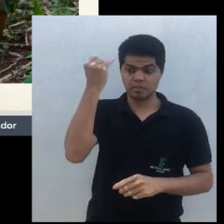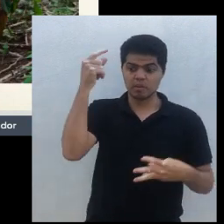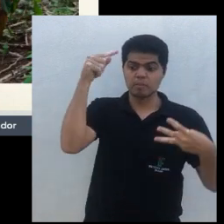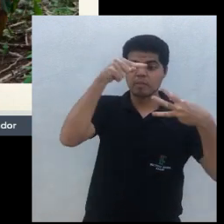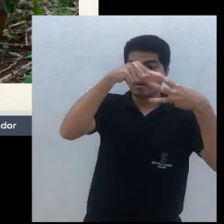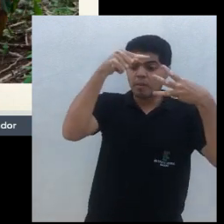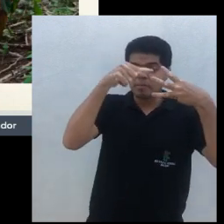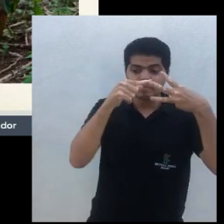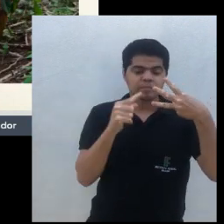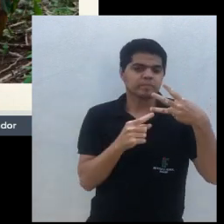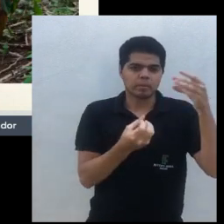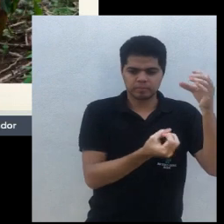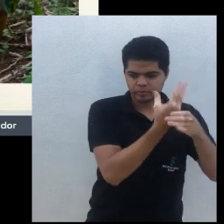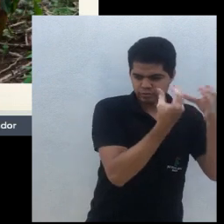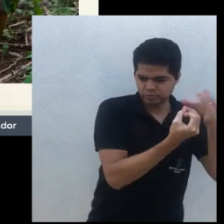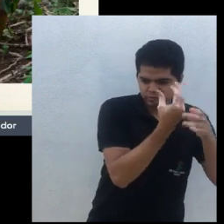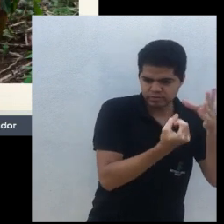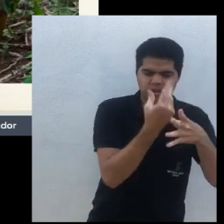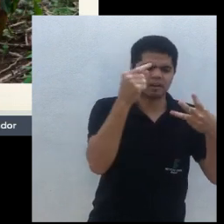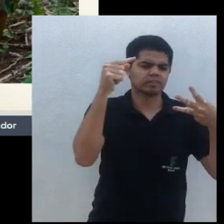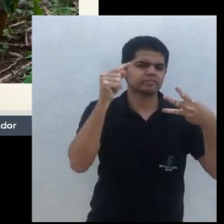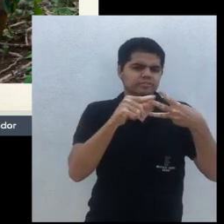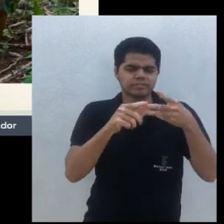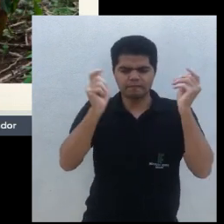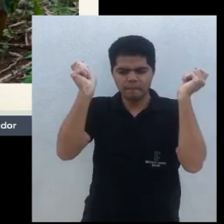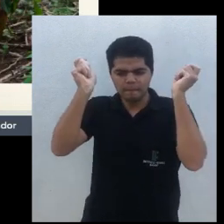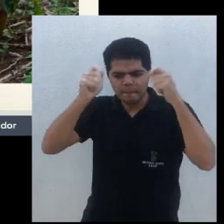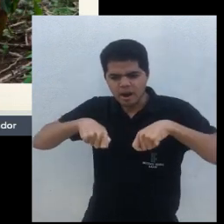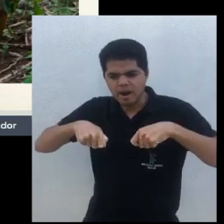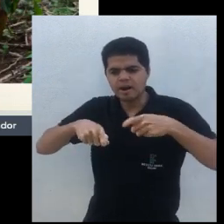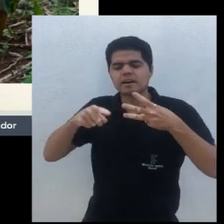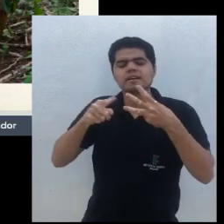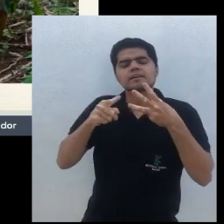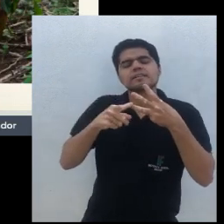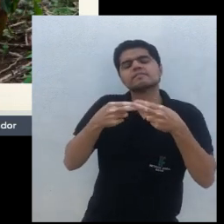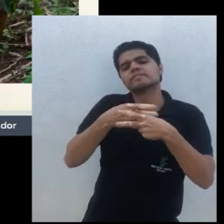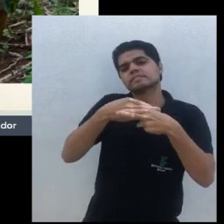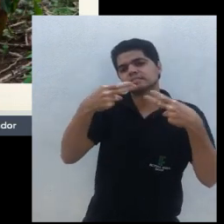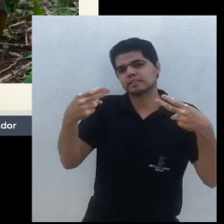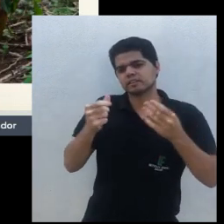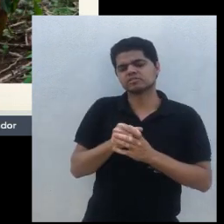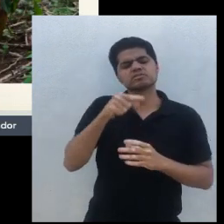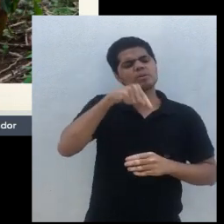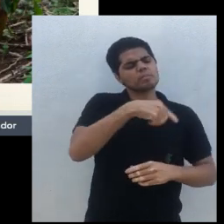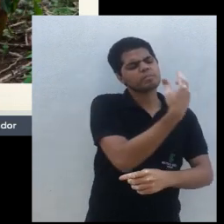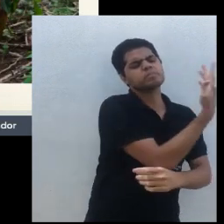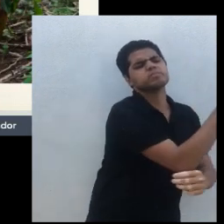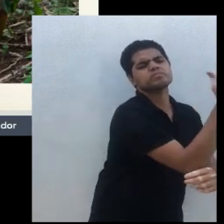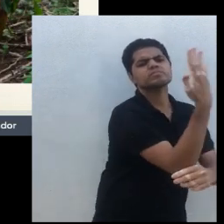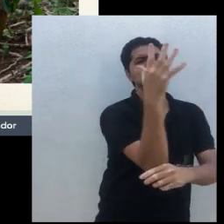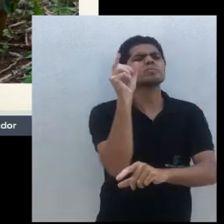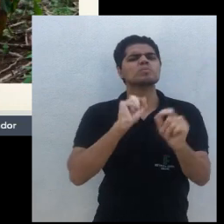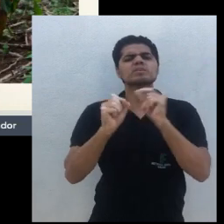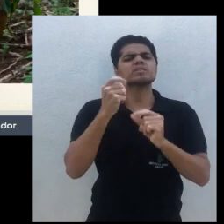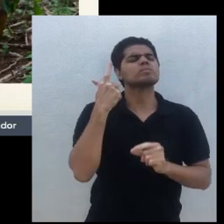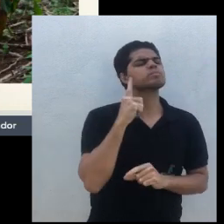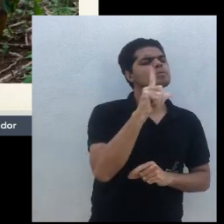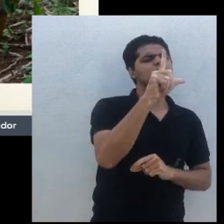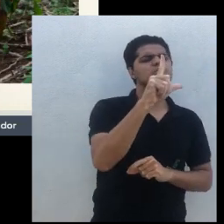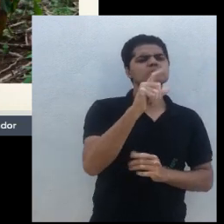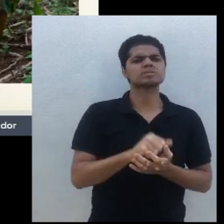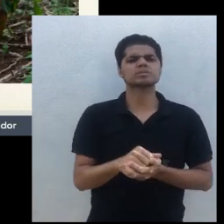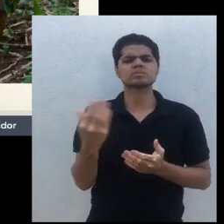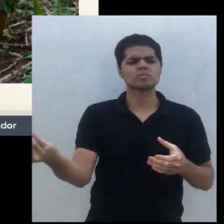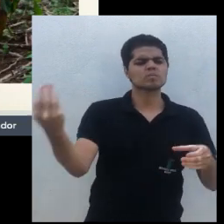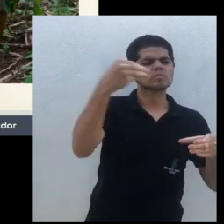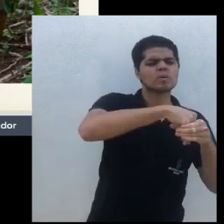Então, o que é eu tiro da água floresta durante o tempo? Qual é a eficiência? O que é que entra e o que é que sai?